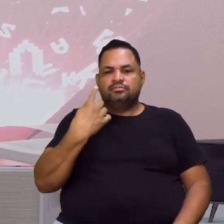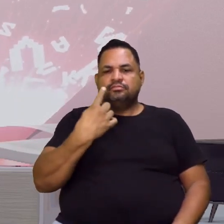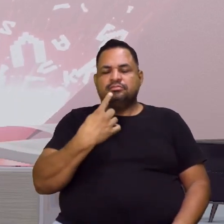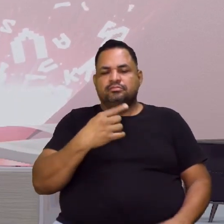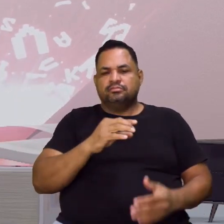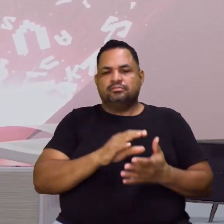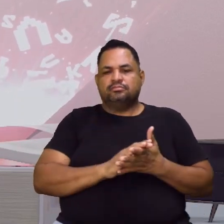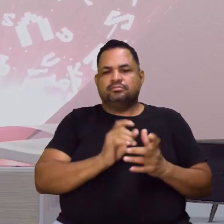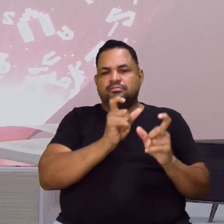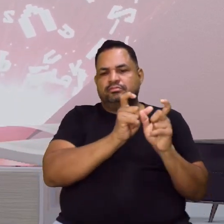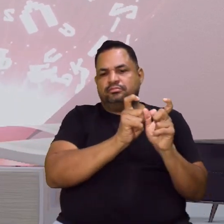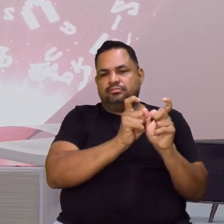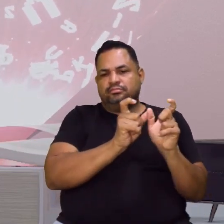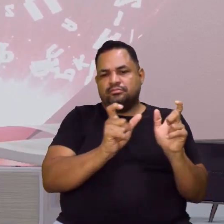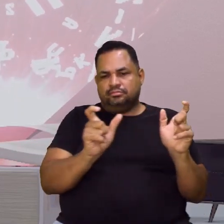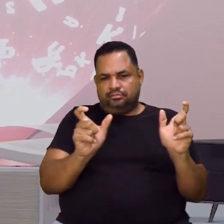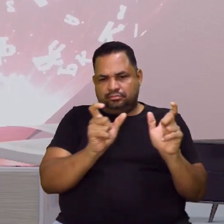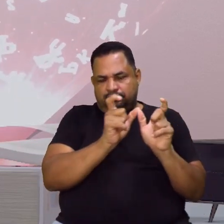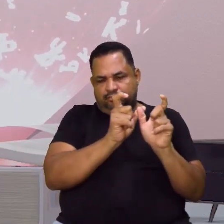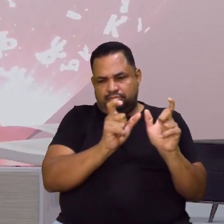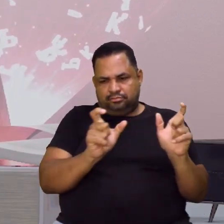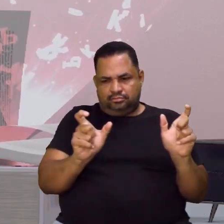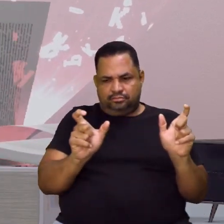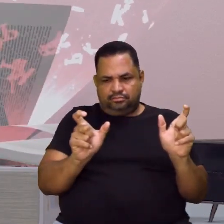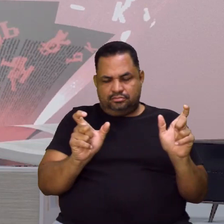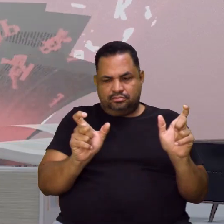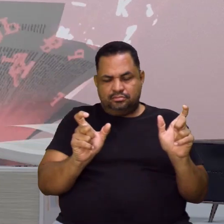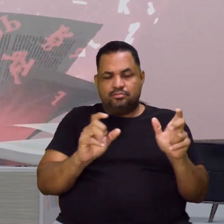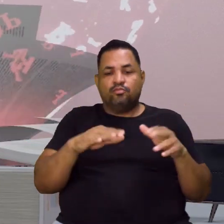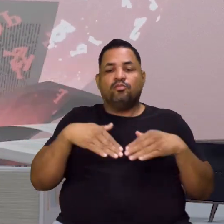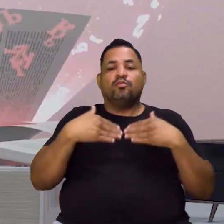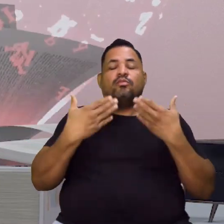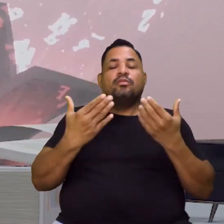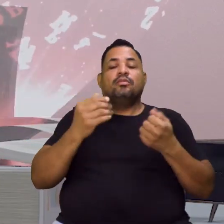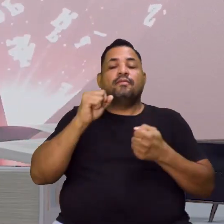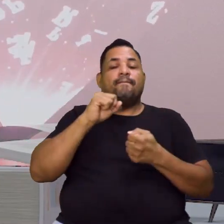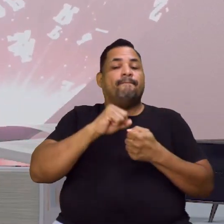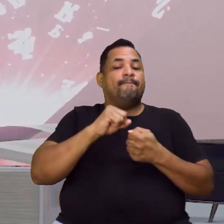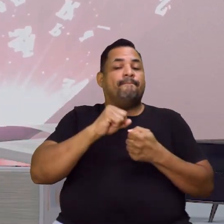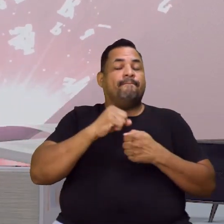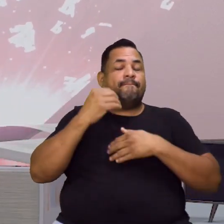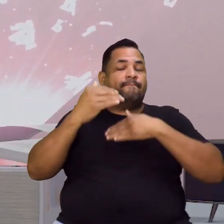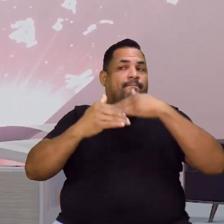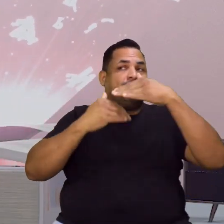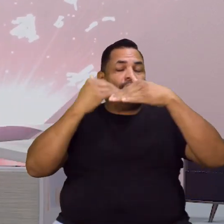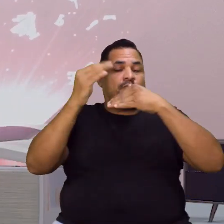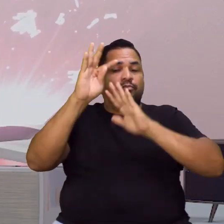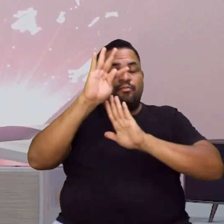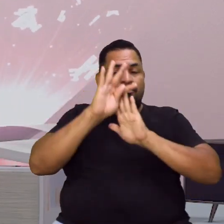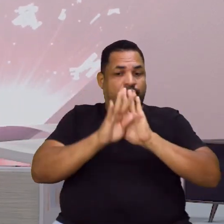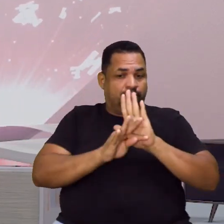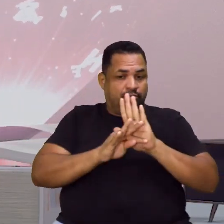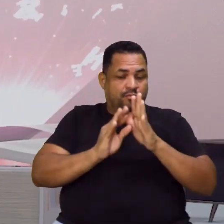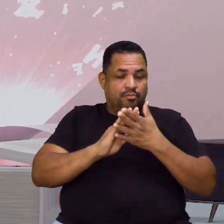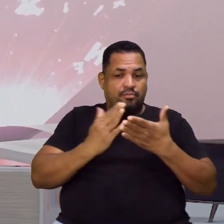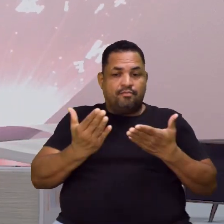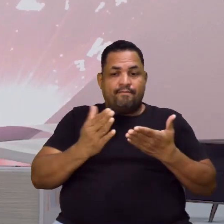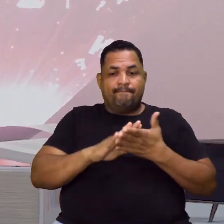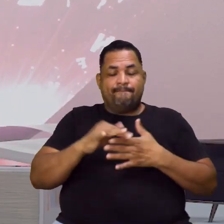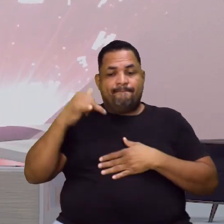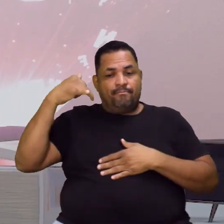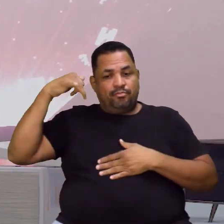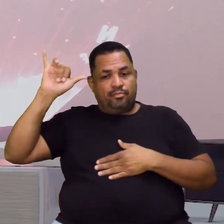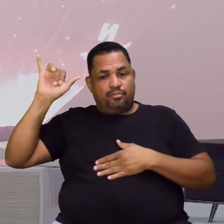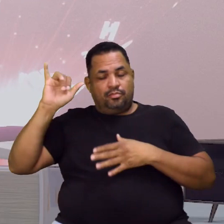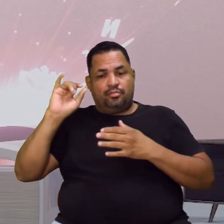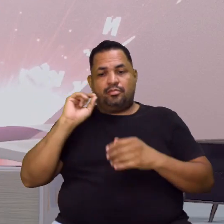sinônimos, que ajuda na hora que você vai desenvolver um texto, para evitar